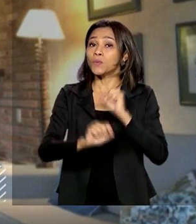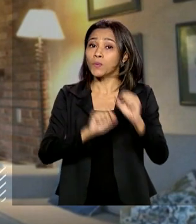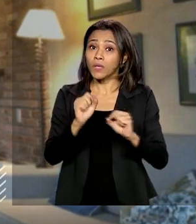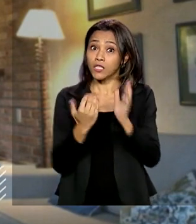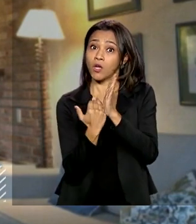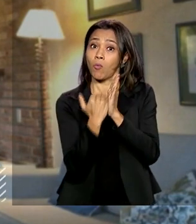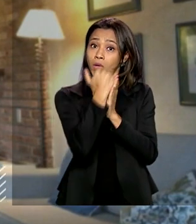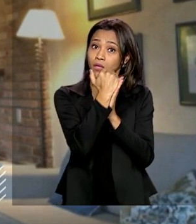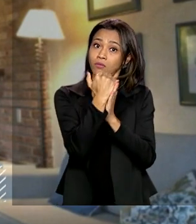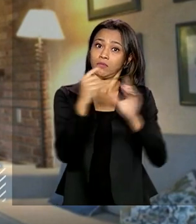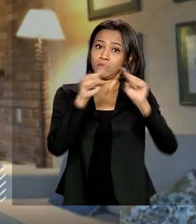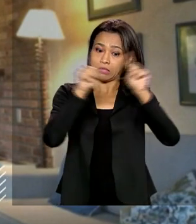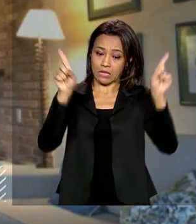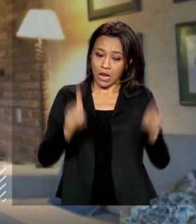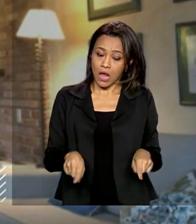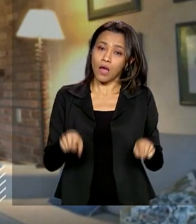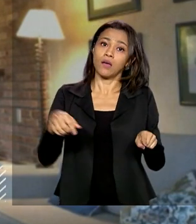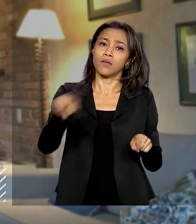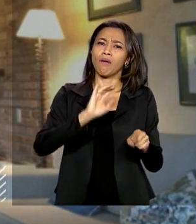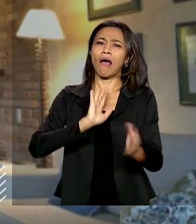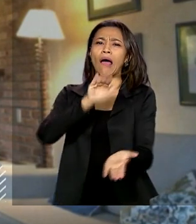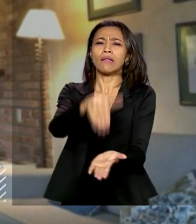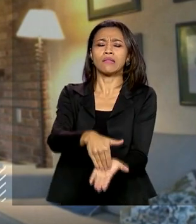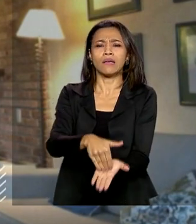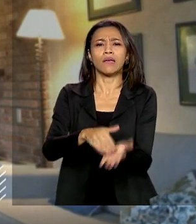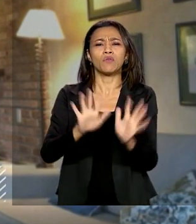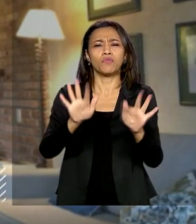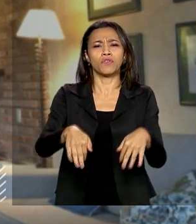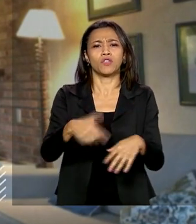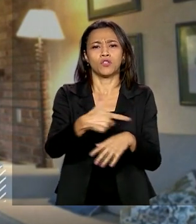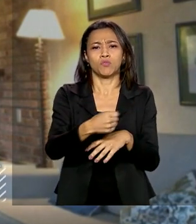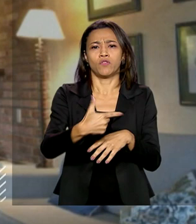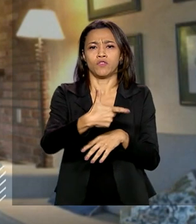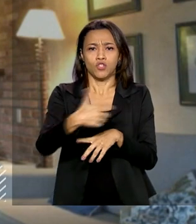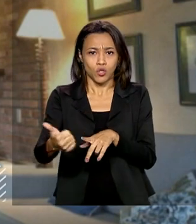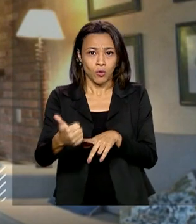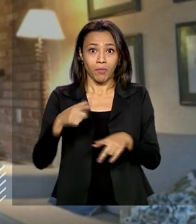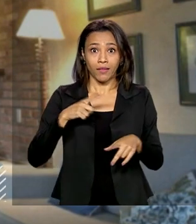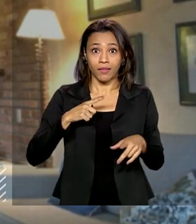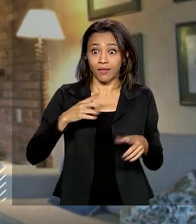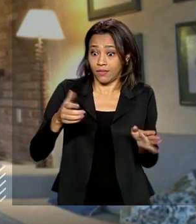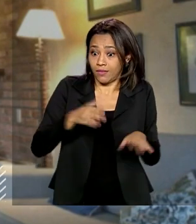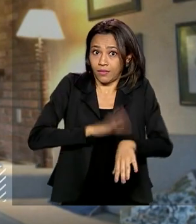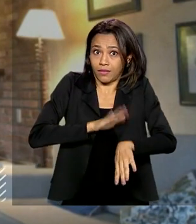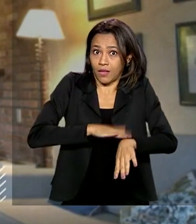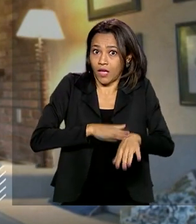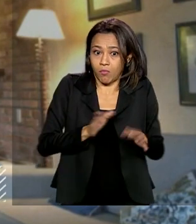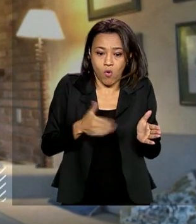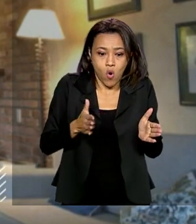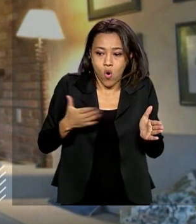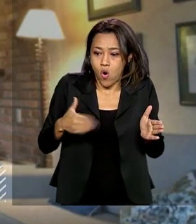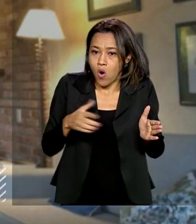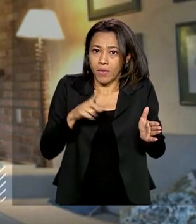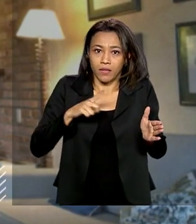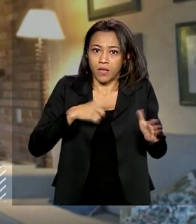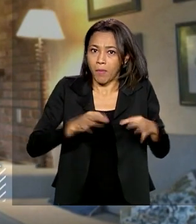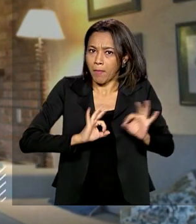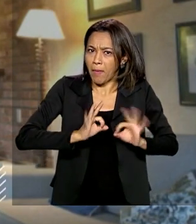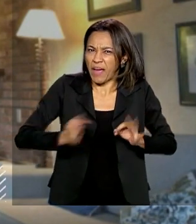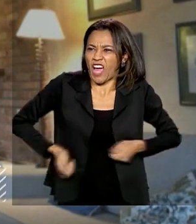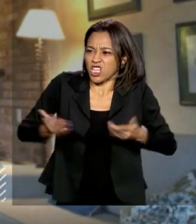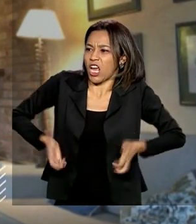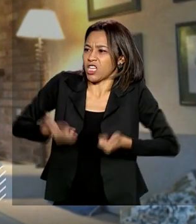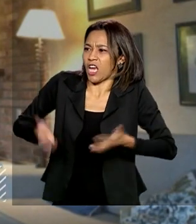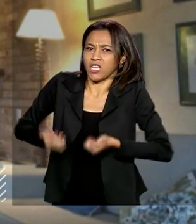público até o final de 2021 para poder dar tempo de recompor. A turma quer gastar e